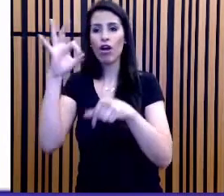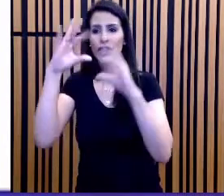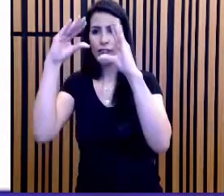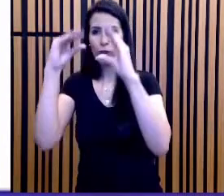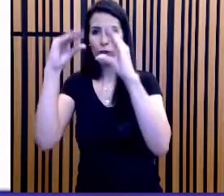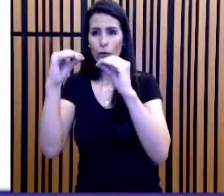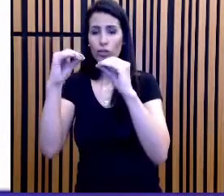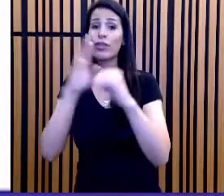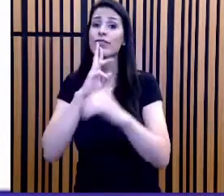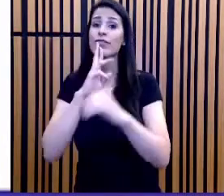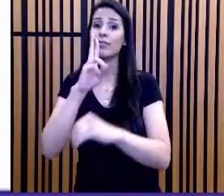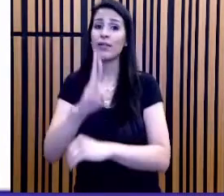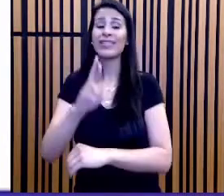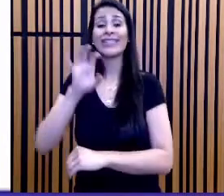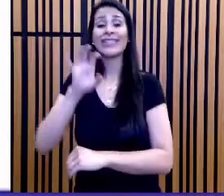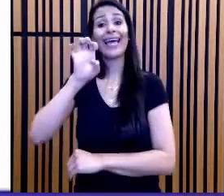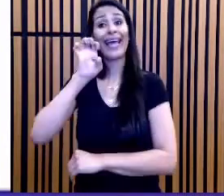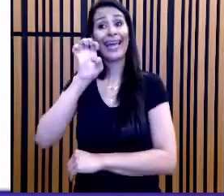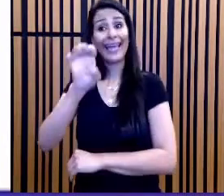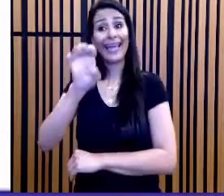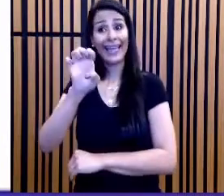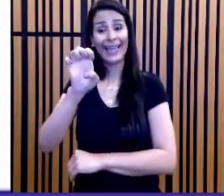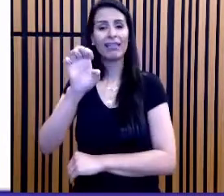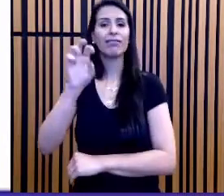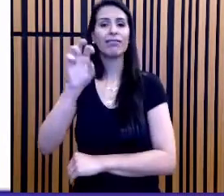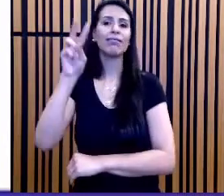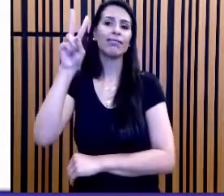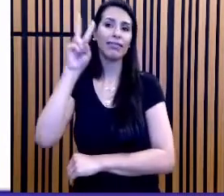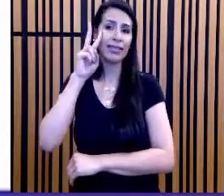é a da letra E,